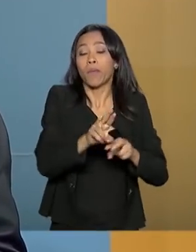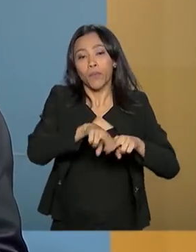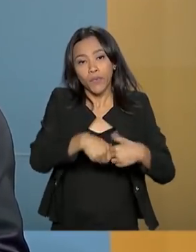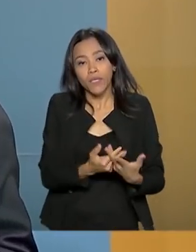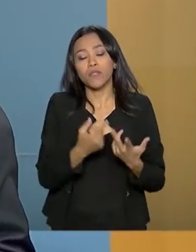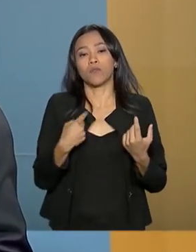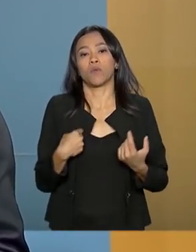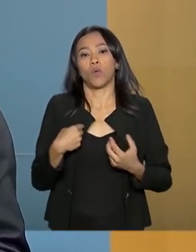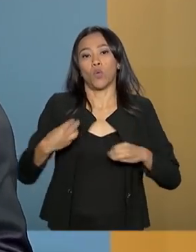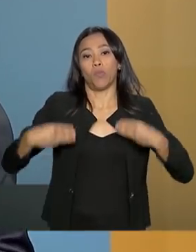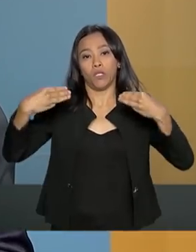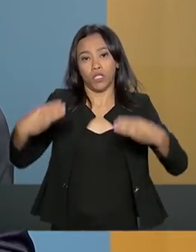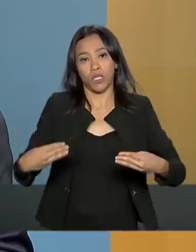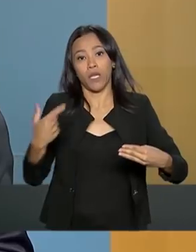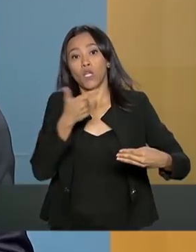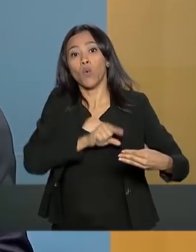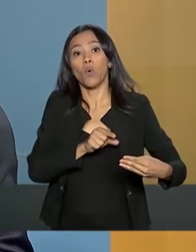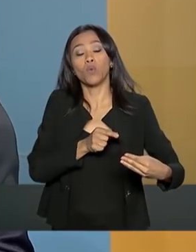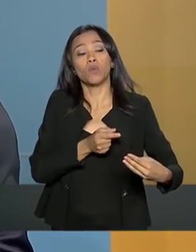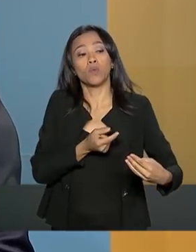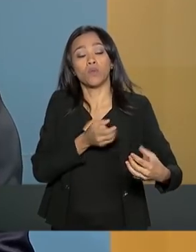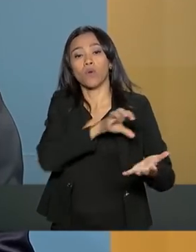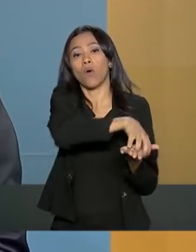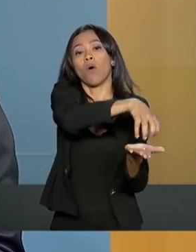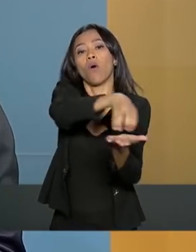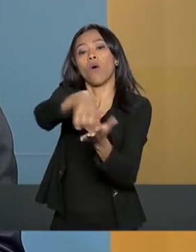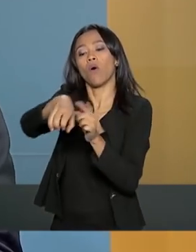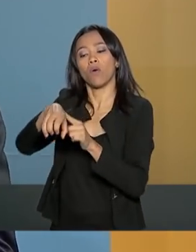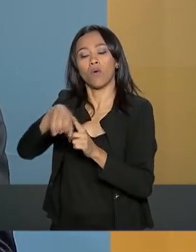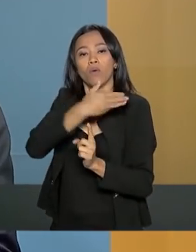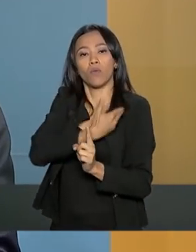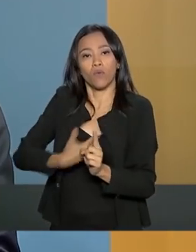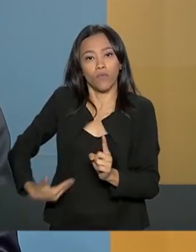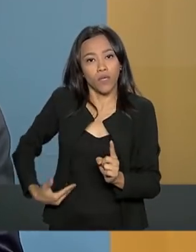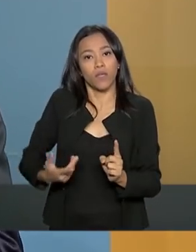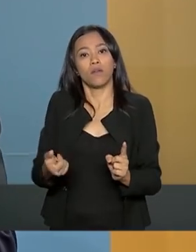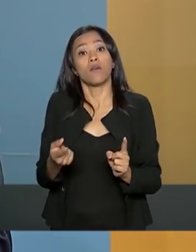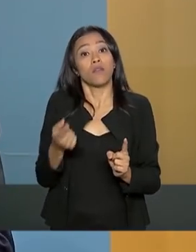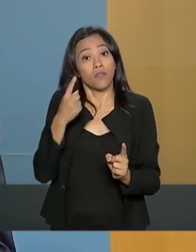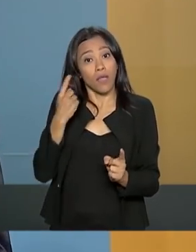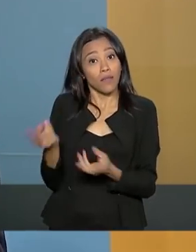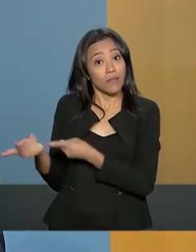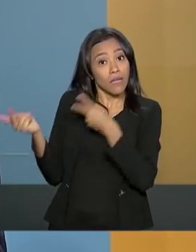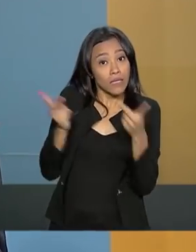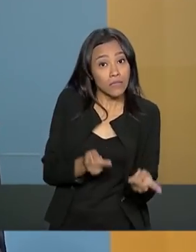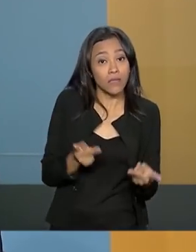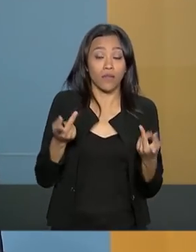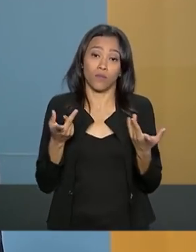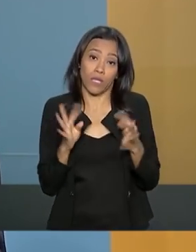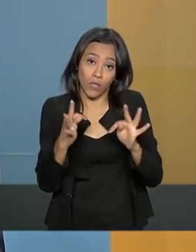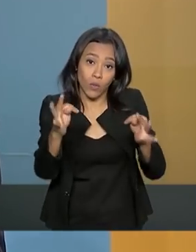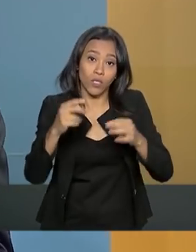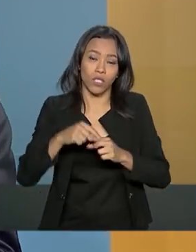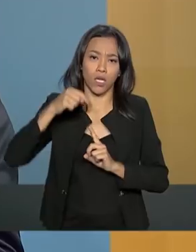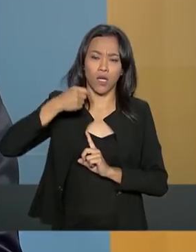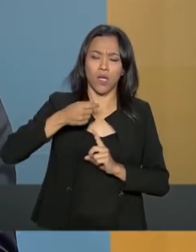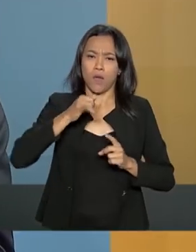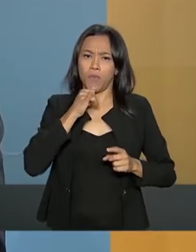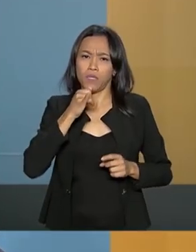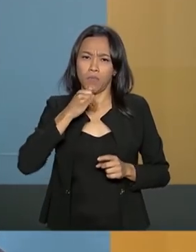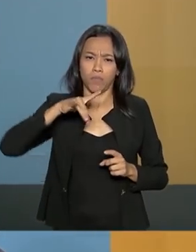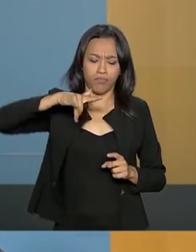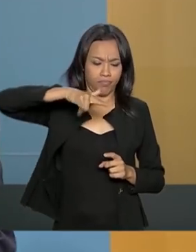governo, está aprimorando bastante esse trabalho, trazendo tecnologia. satélite, radar, drones, enfim,